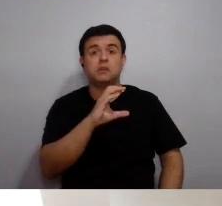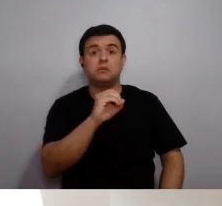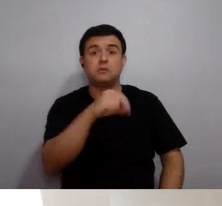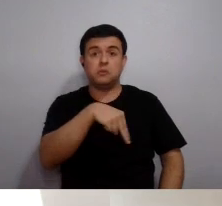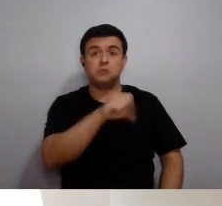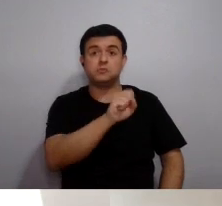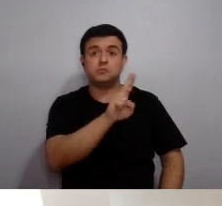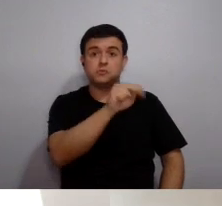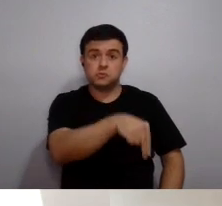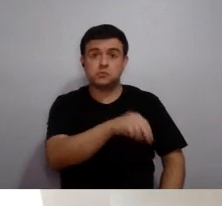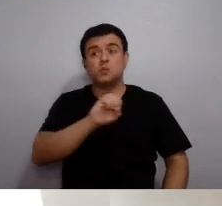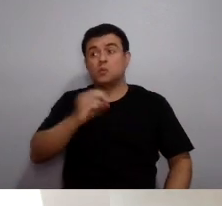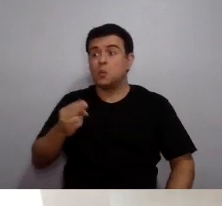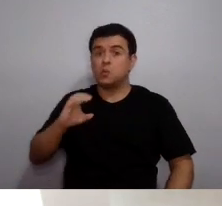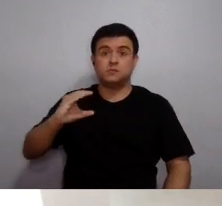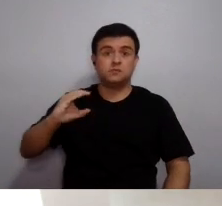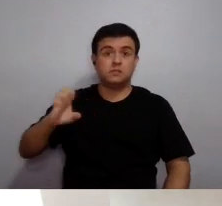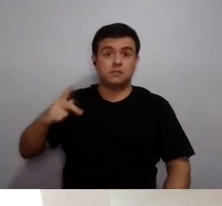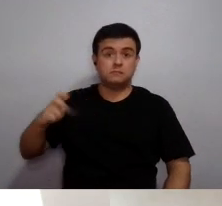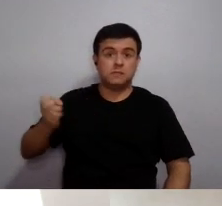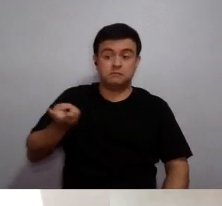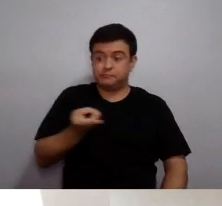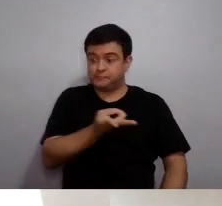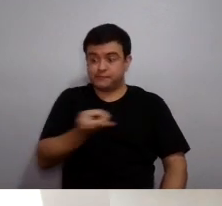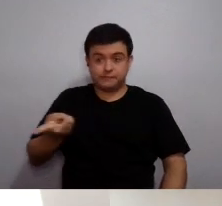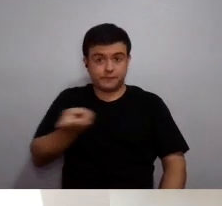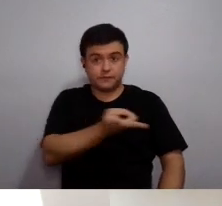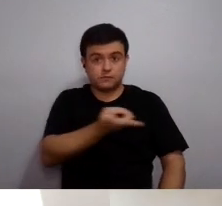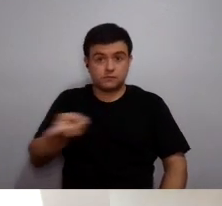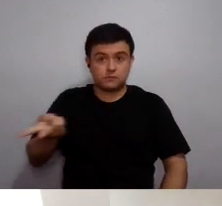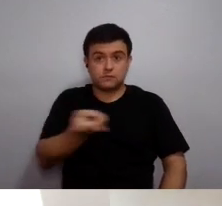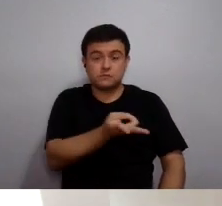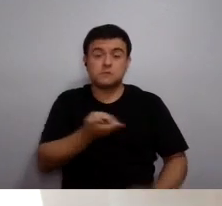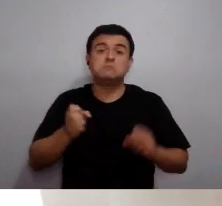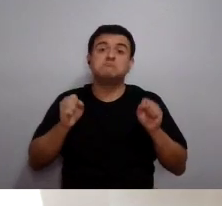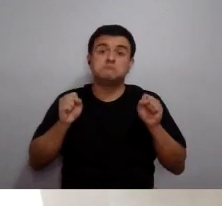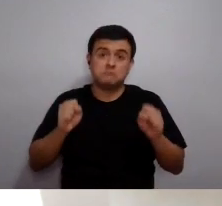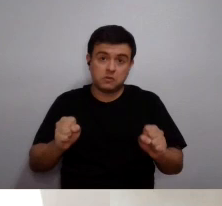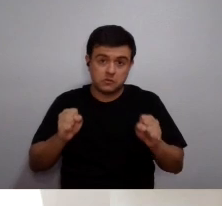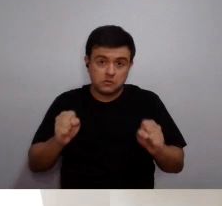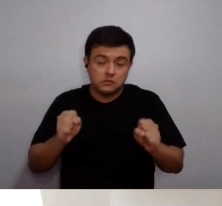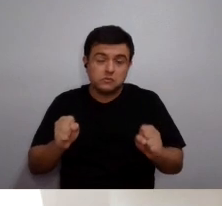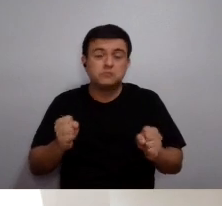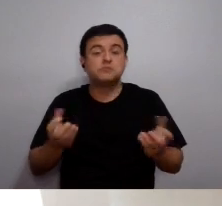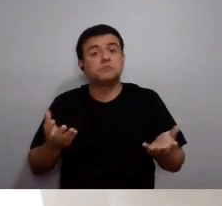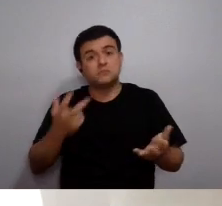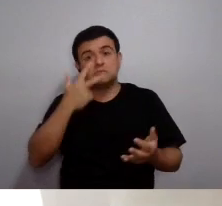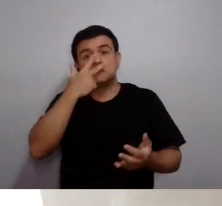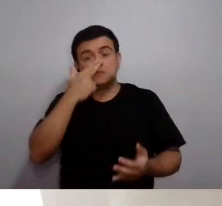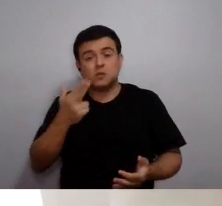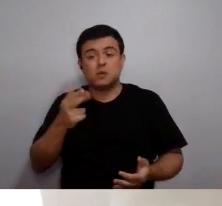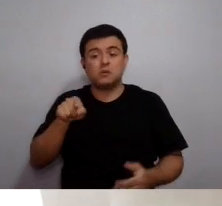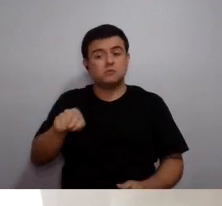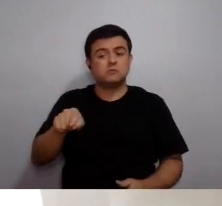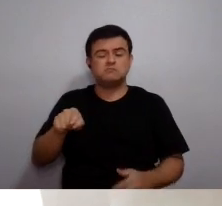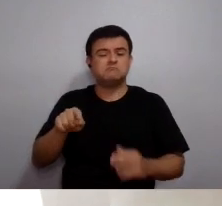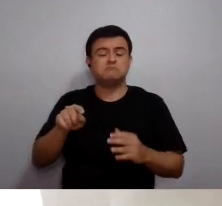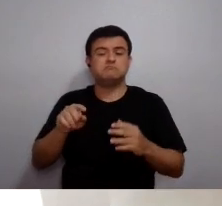do Consum ou do CEP que fossem